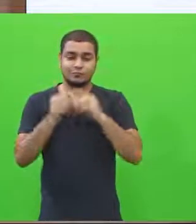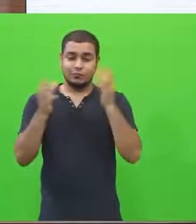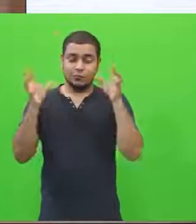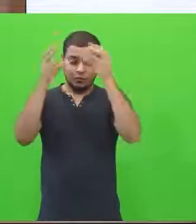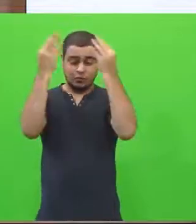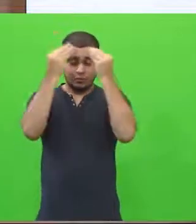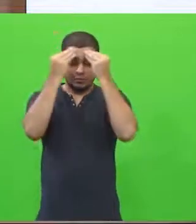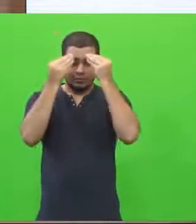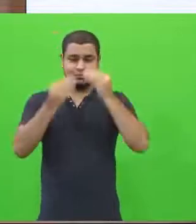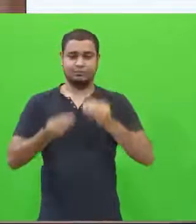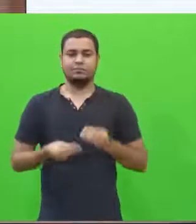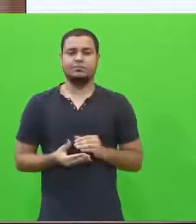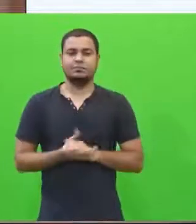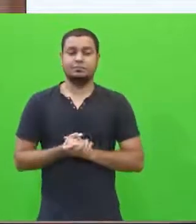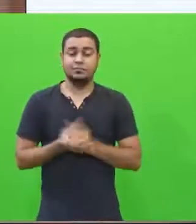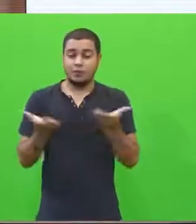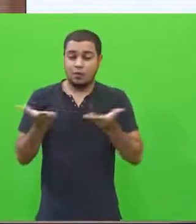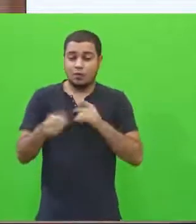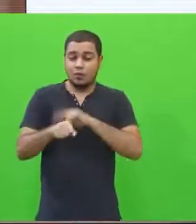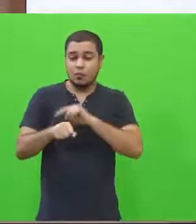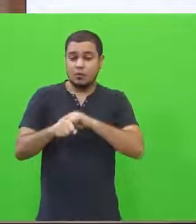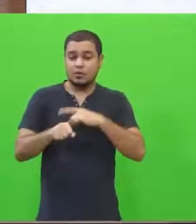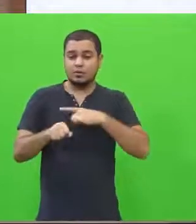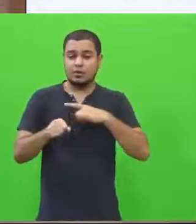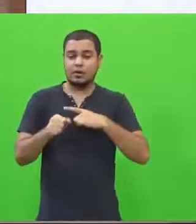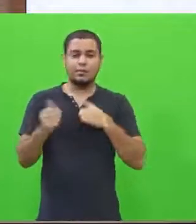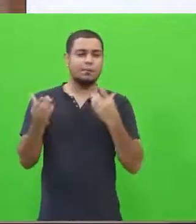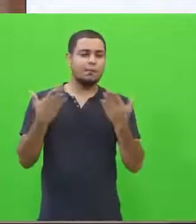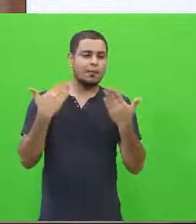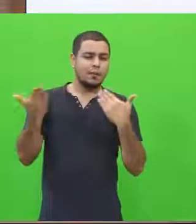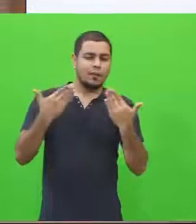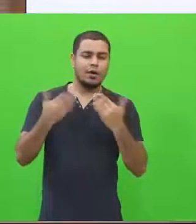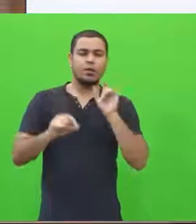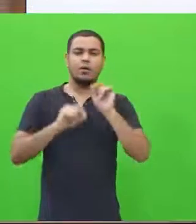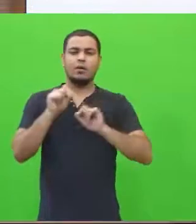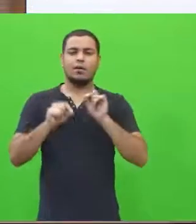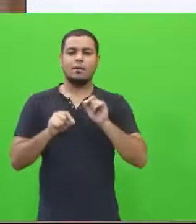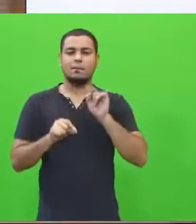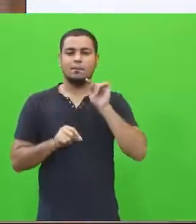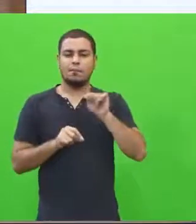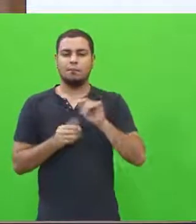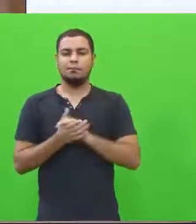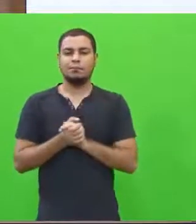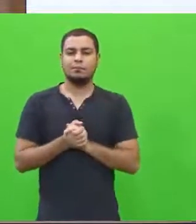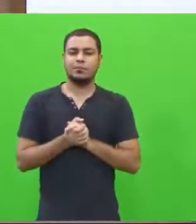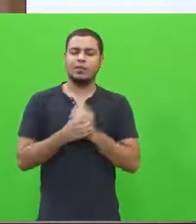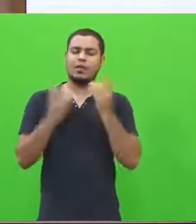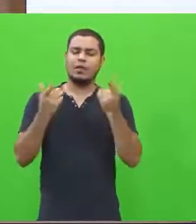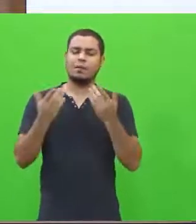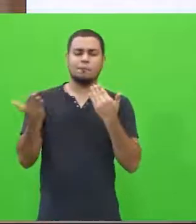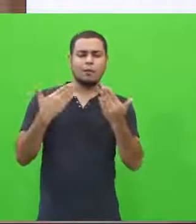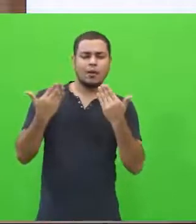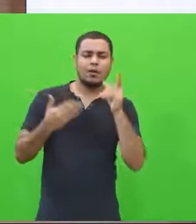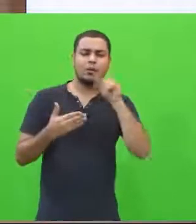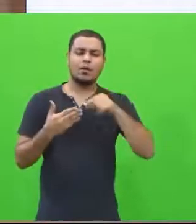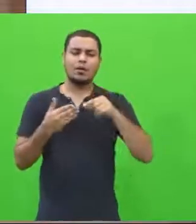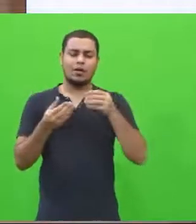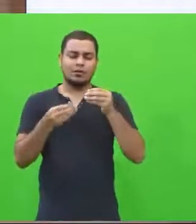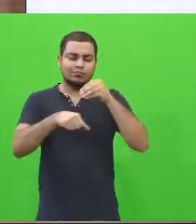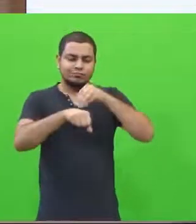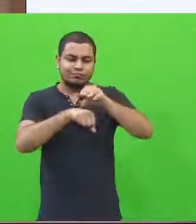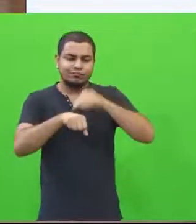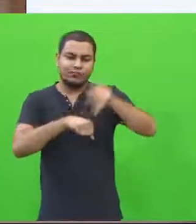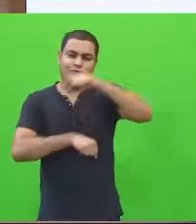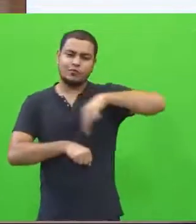Para este momento, nós intitulamos Bate-Papo Com. O Bate-Papo Com é um espaço que vai levar até vocês